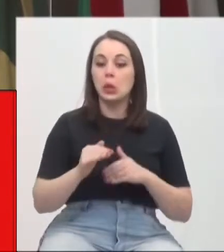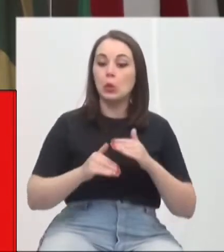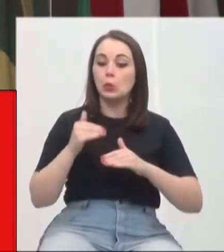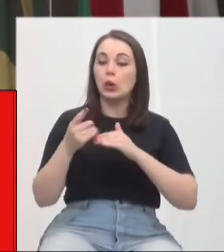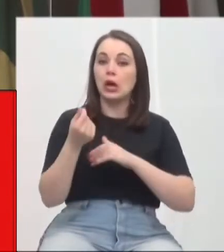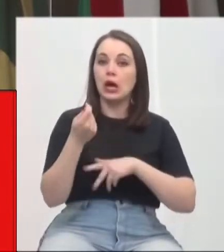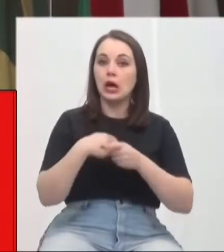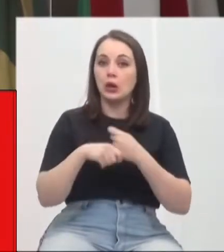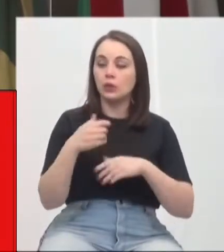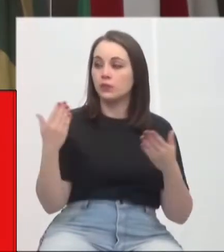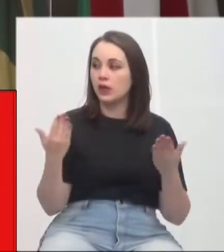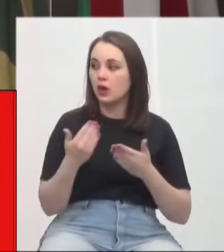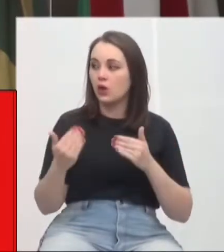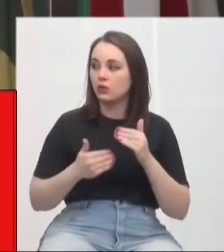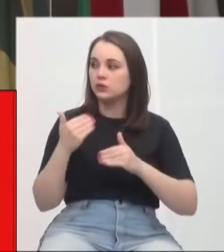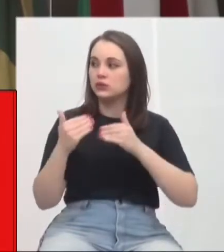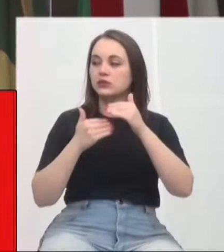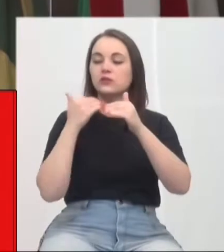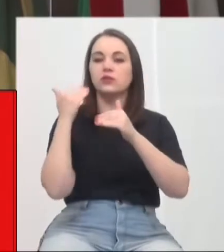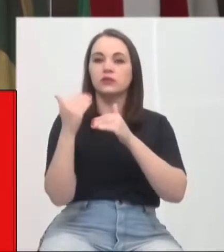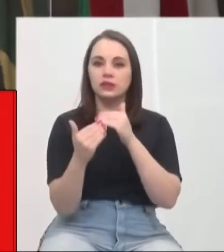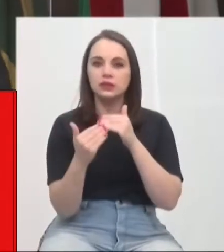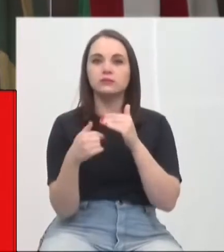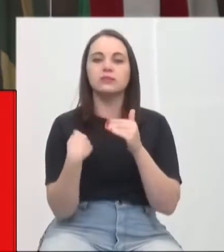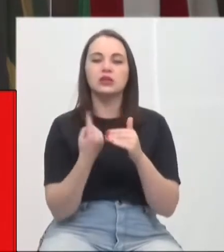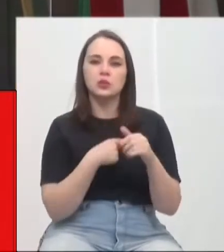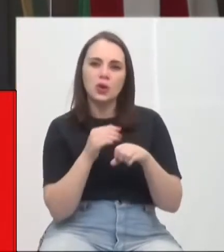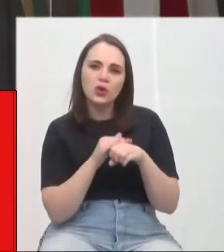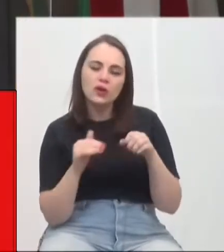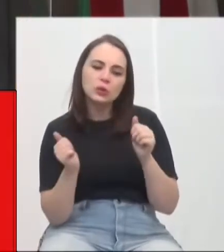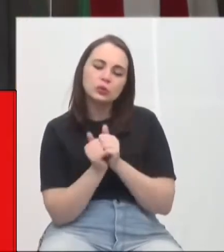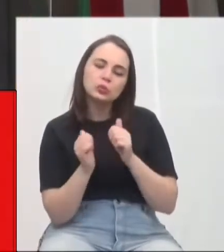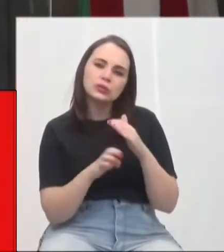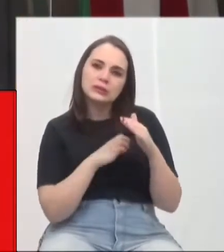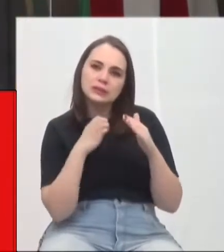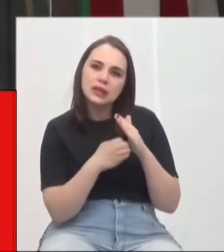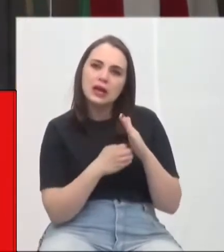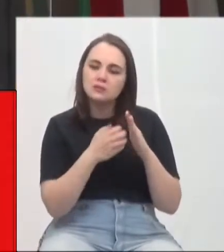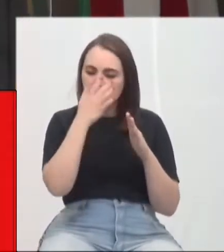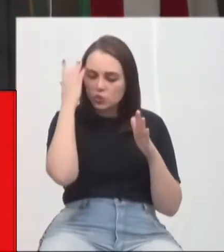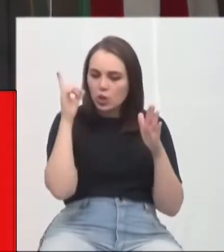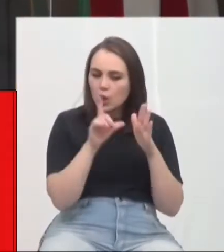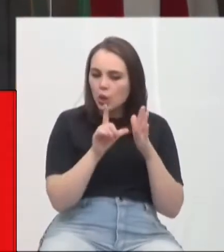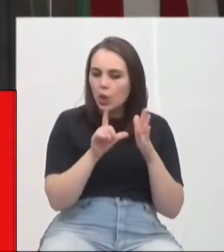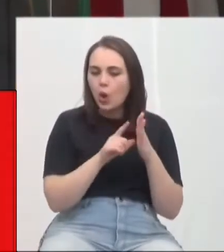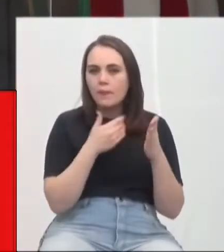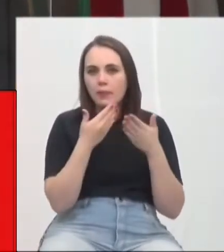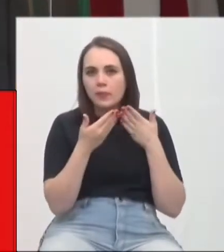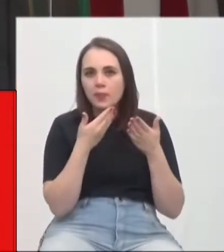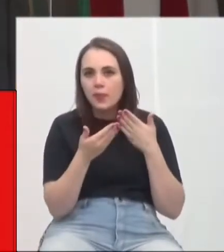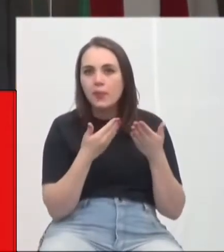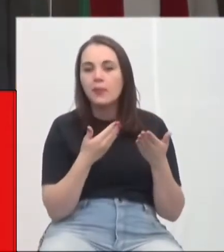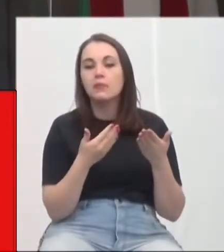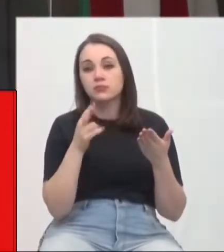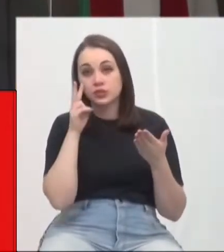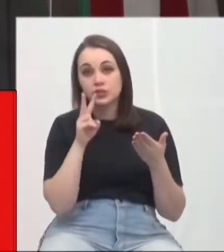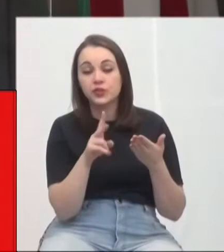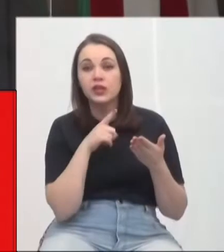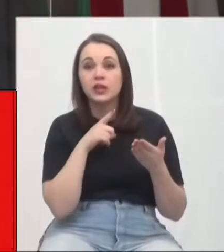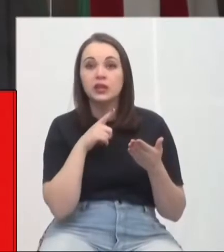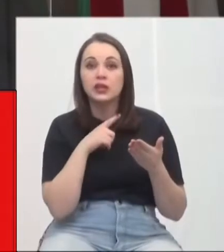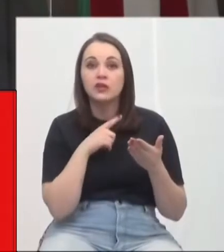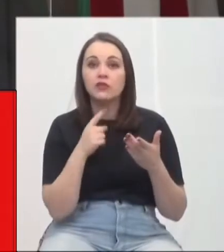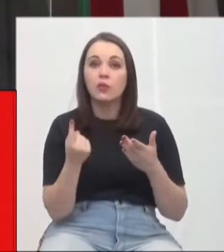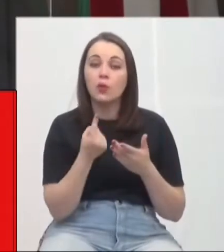A economia agora está crescendo. A gente conversa com o empresário, com o comerciante. Feliz da vida esse final de semana. Houve um crescimento no